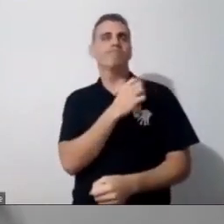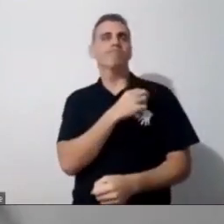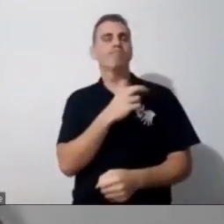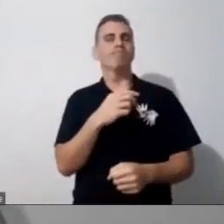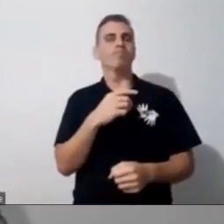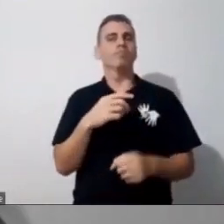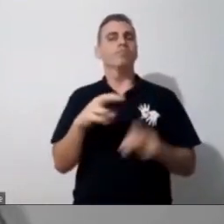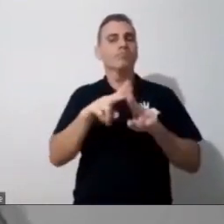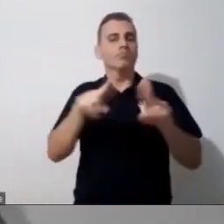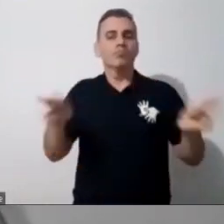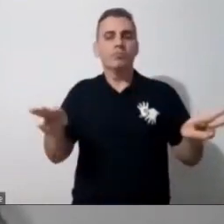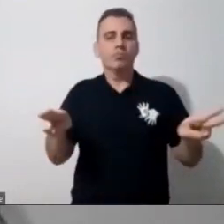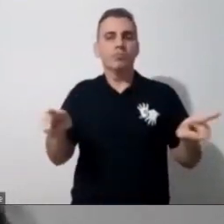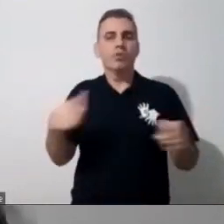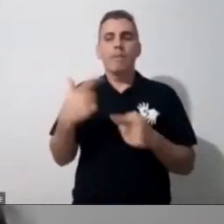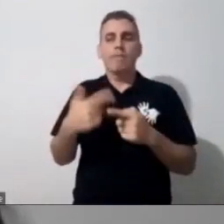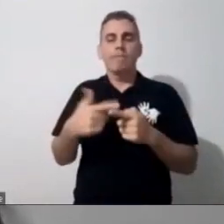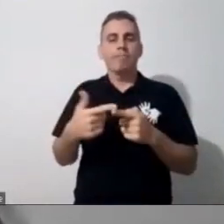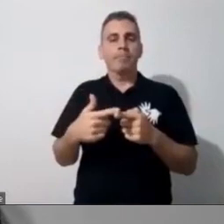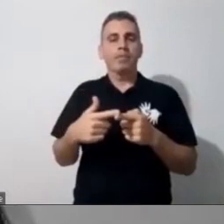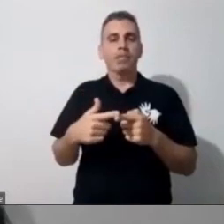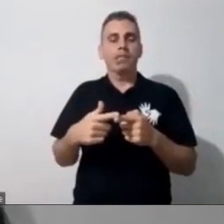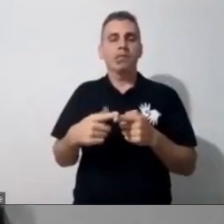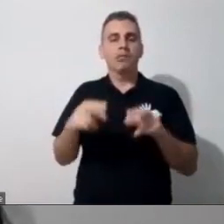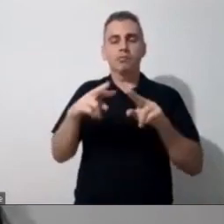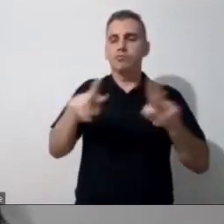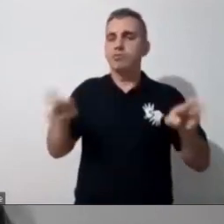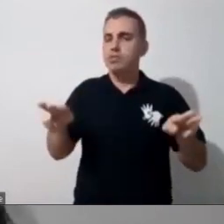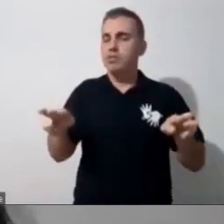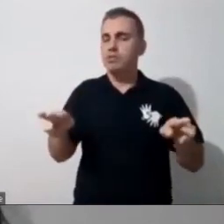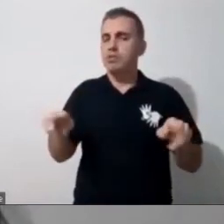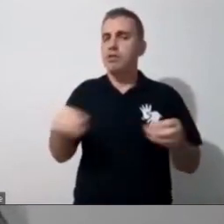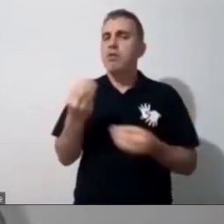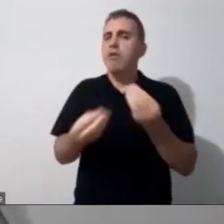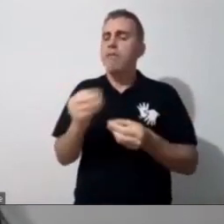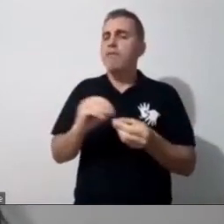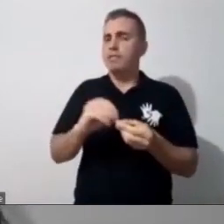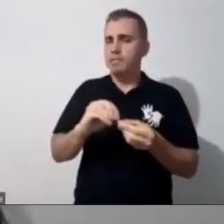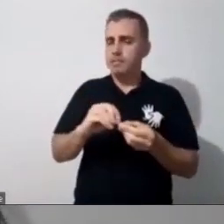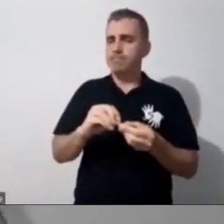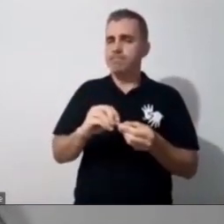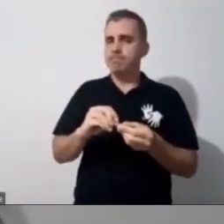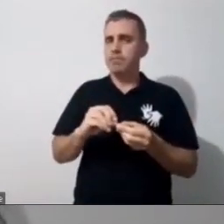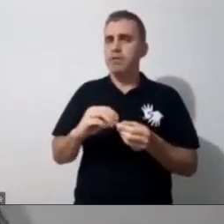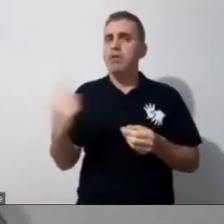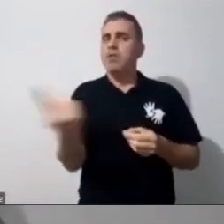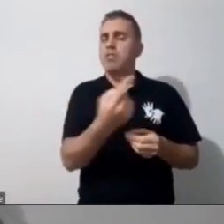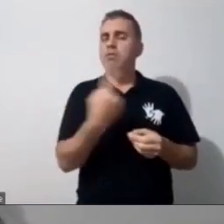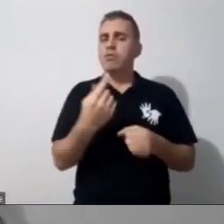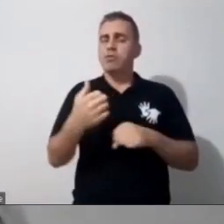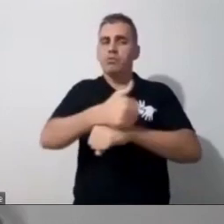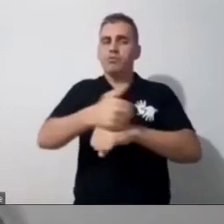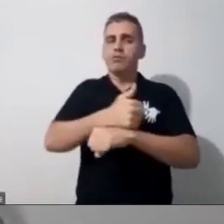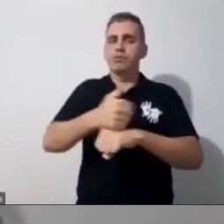porque ele não sabe como ele vai lidar, então, assim, que nós, enquanto profissionais, possamos trazer